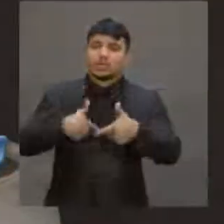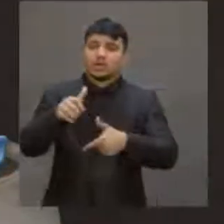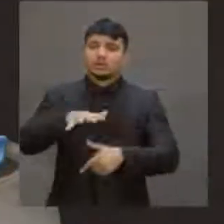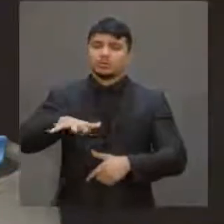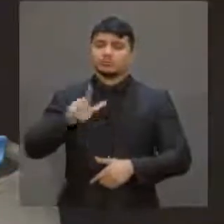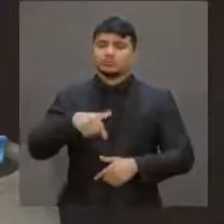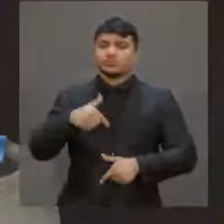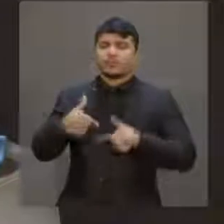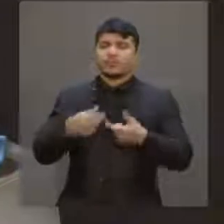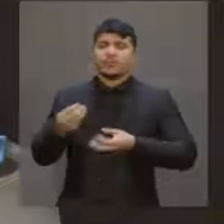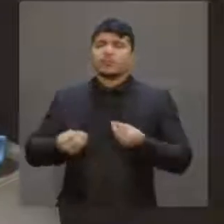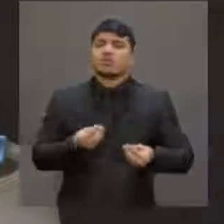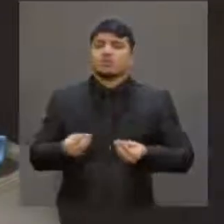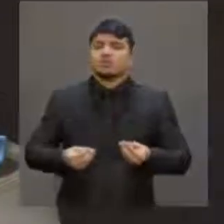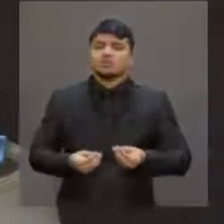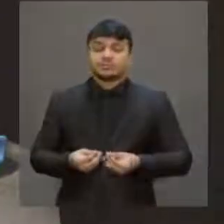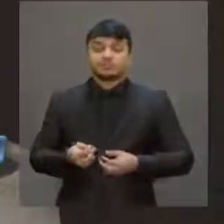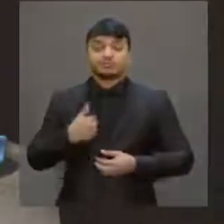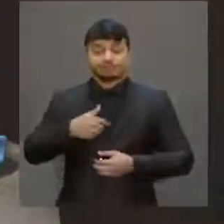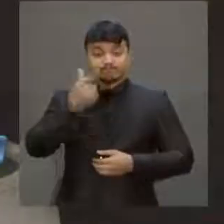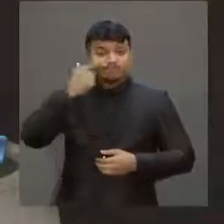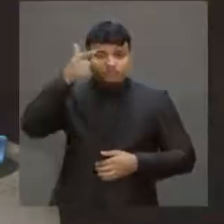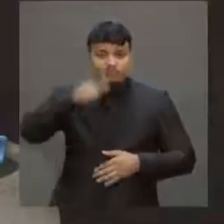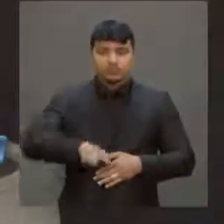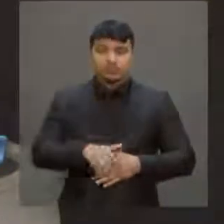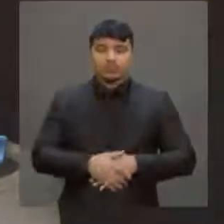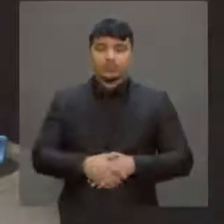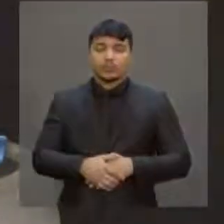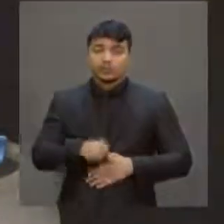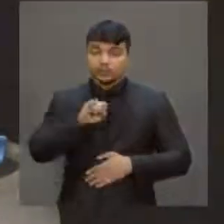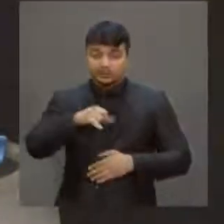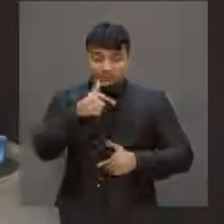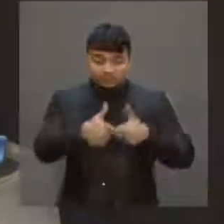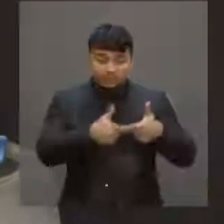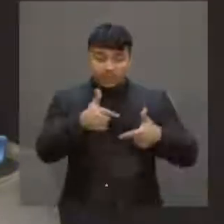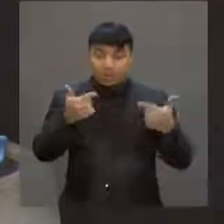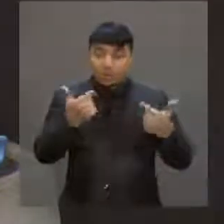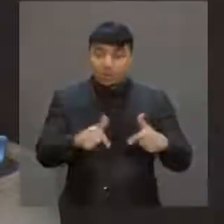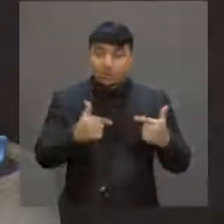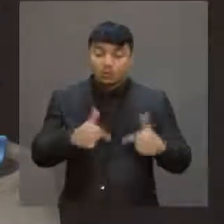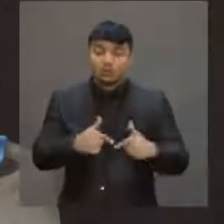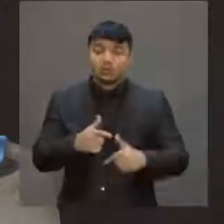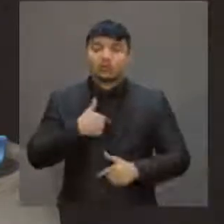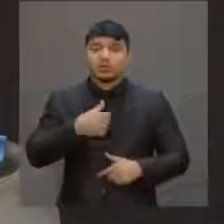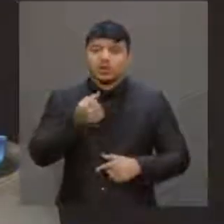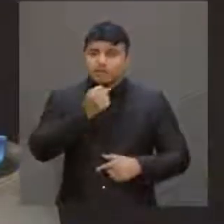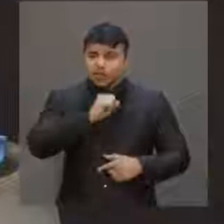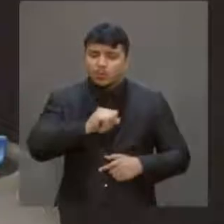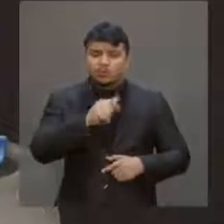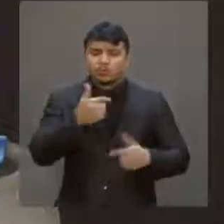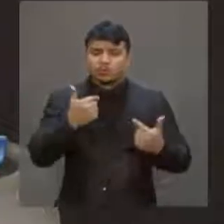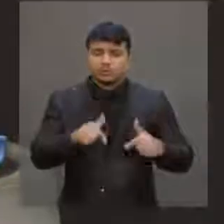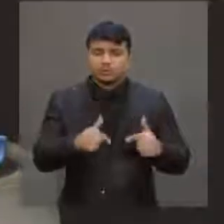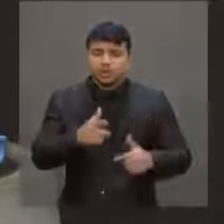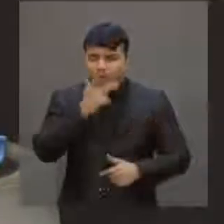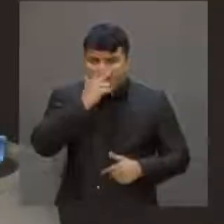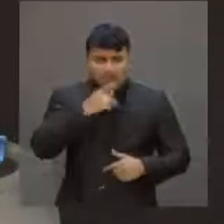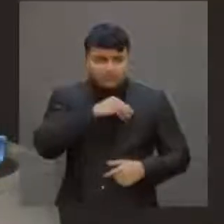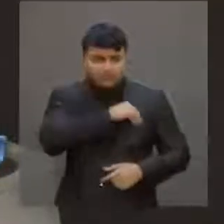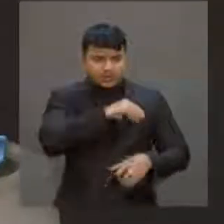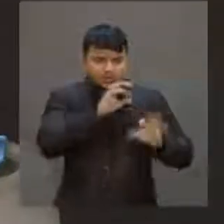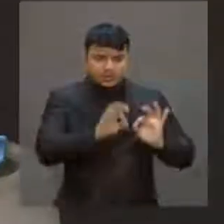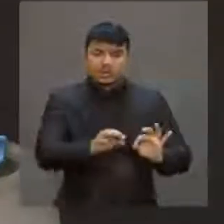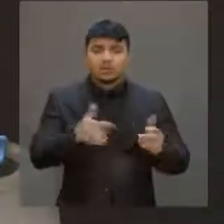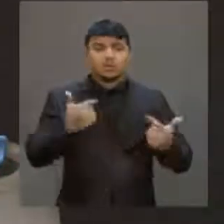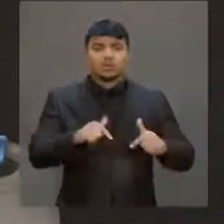mercado de trabalho. E eu quero repetir isso. Sem o mercado de trabalho protegido e remunerado,